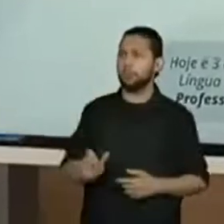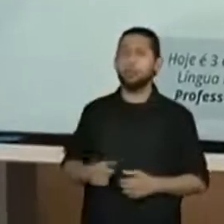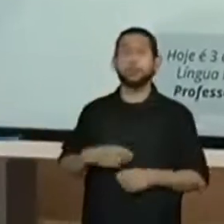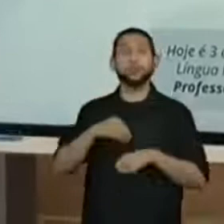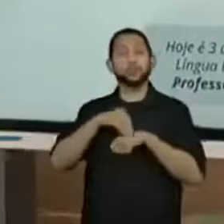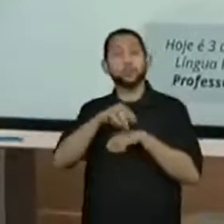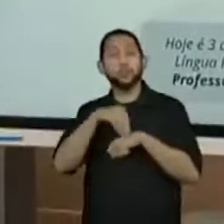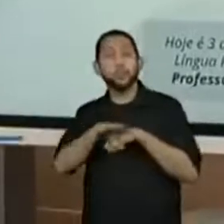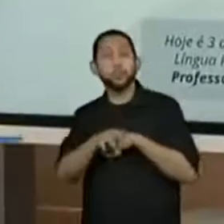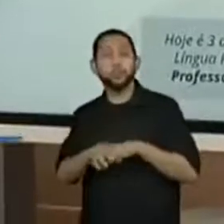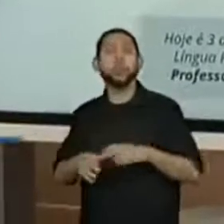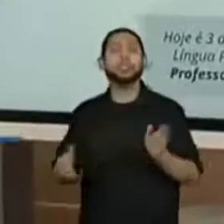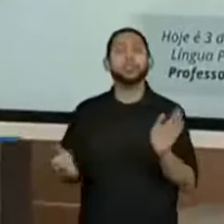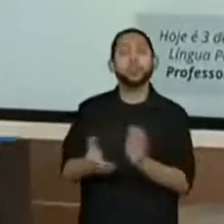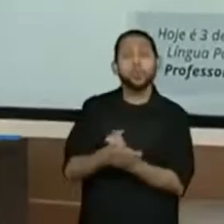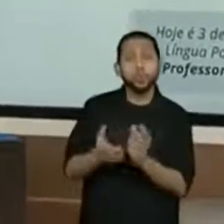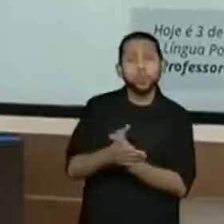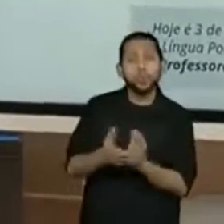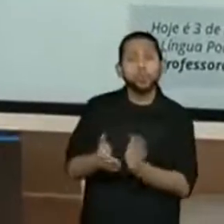Sugestão, elogios.